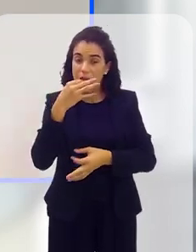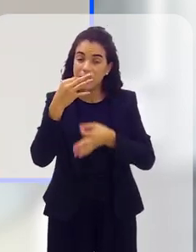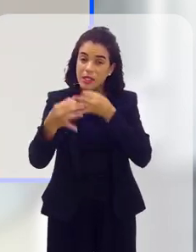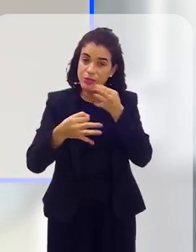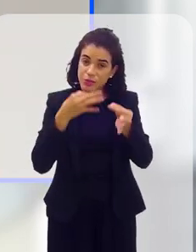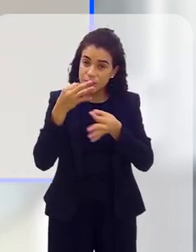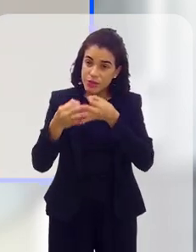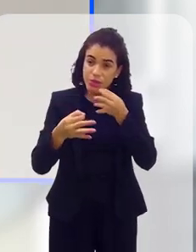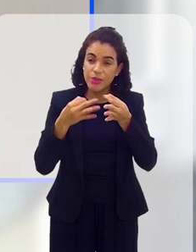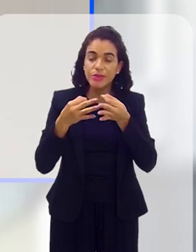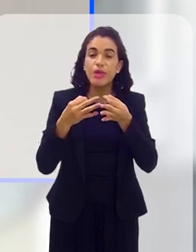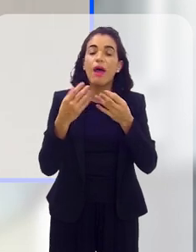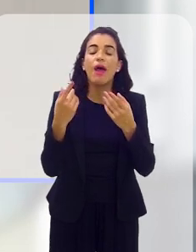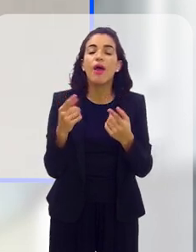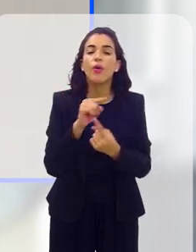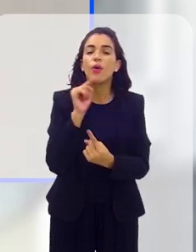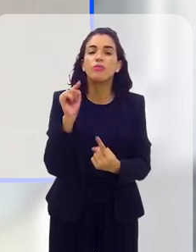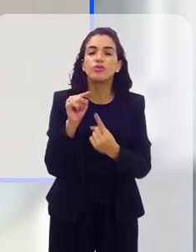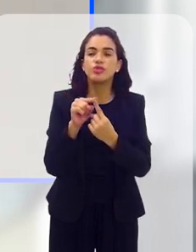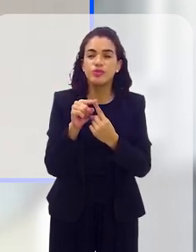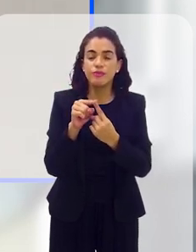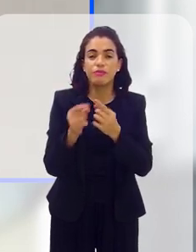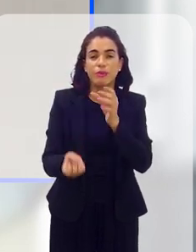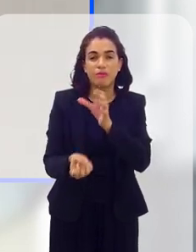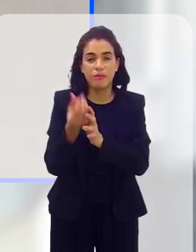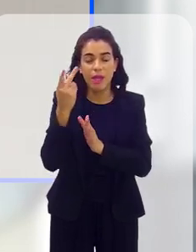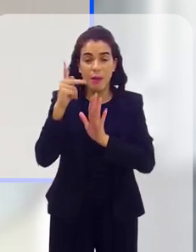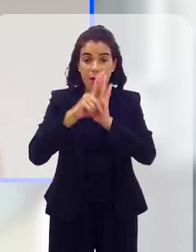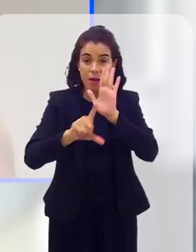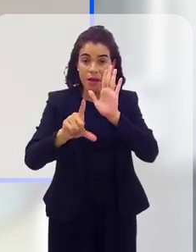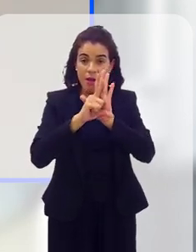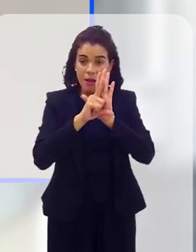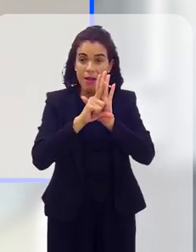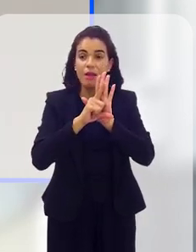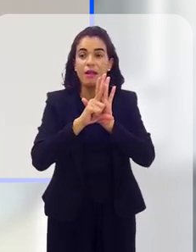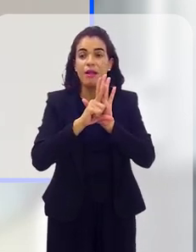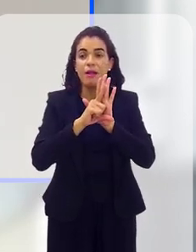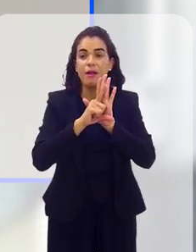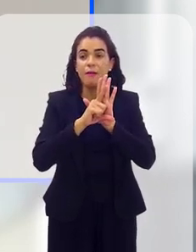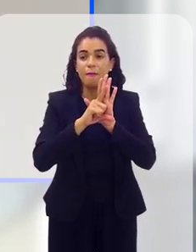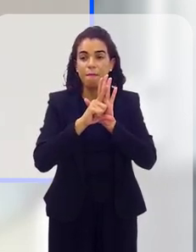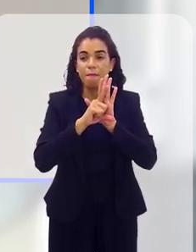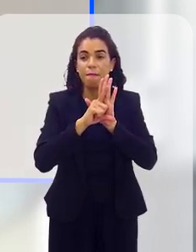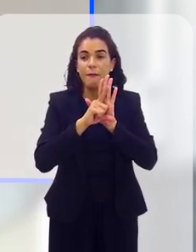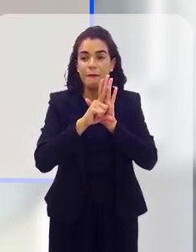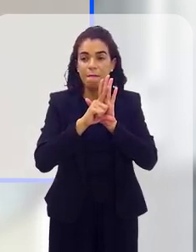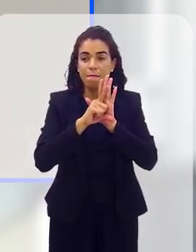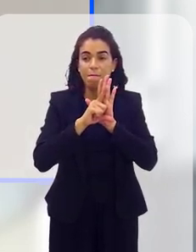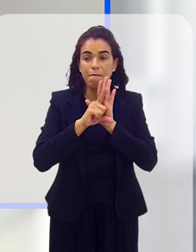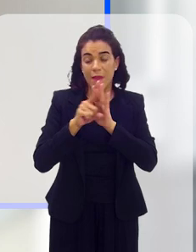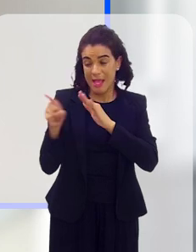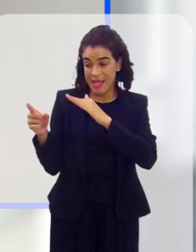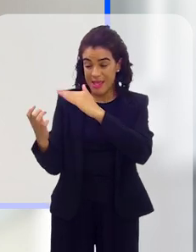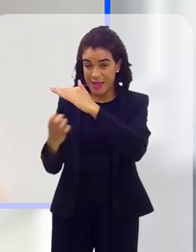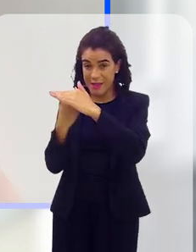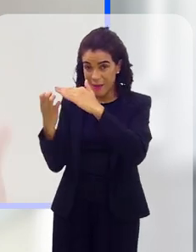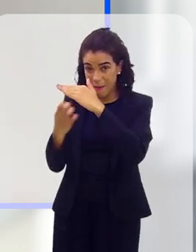das sugestões é no sentido de criar projeto de lei para que